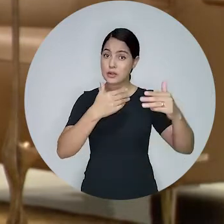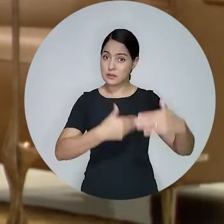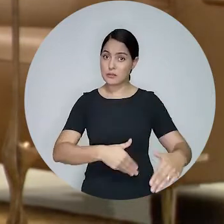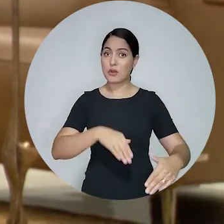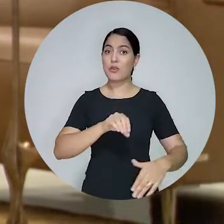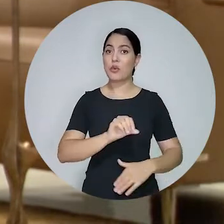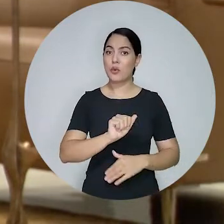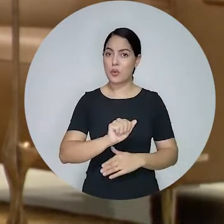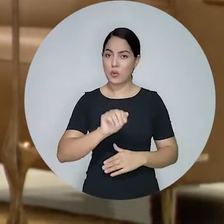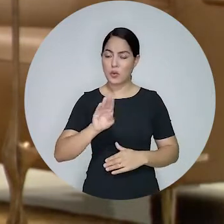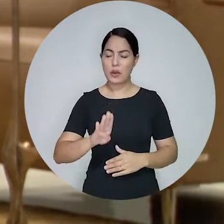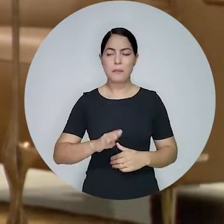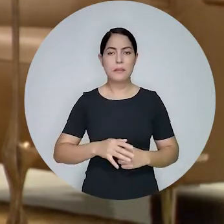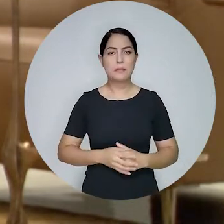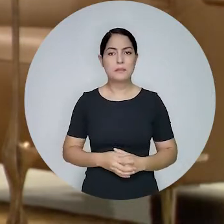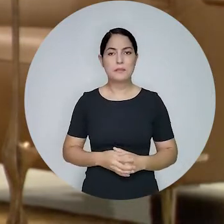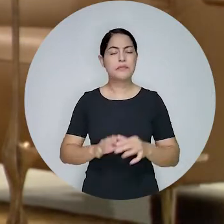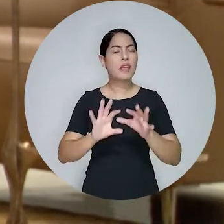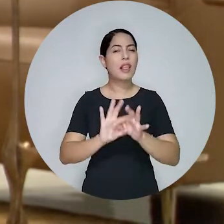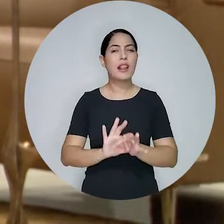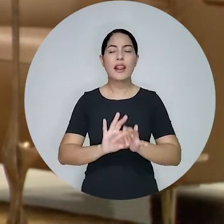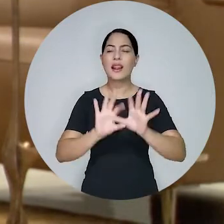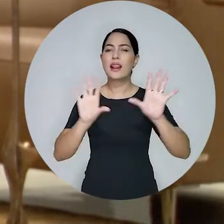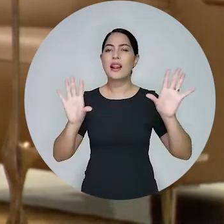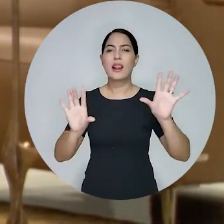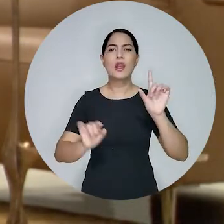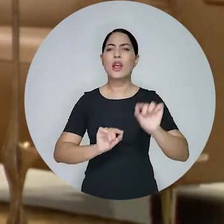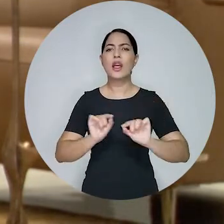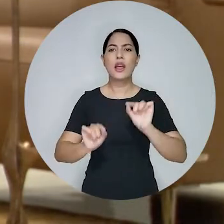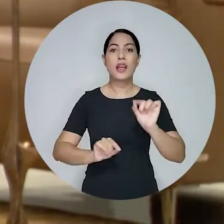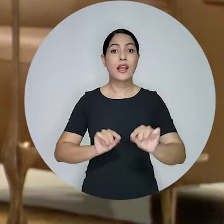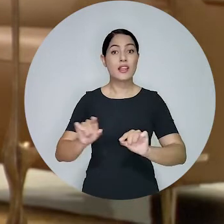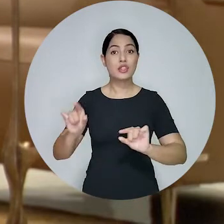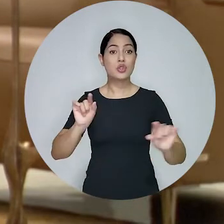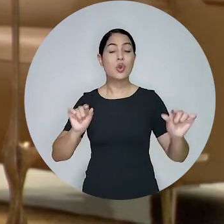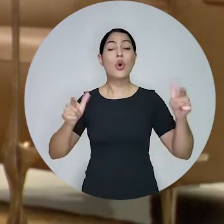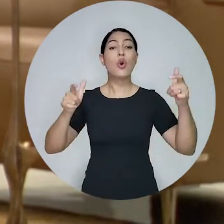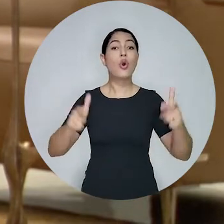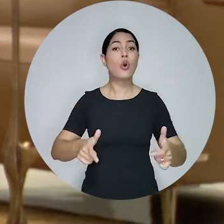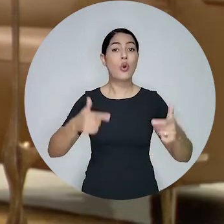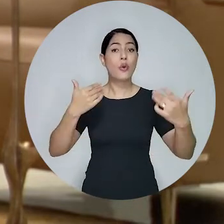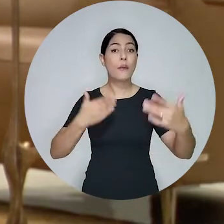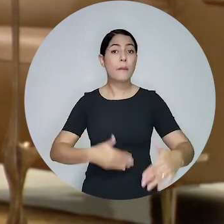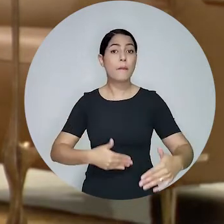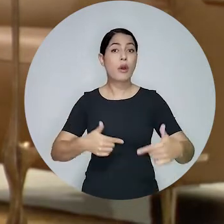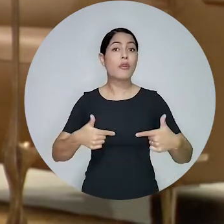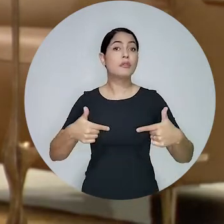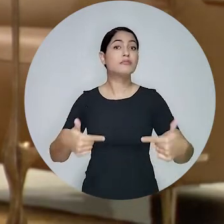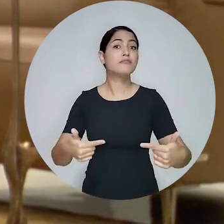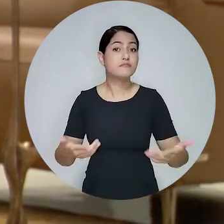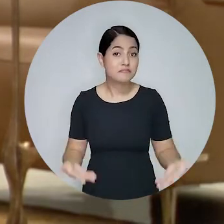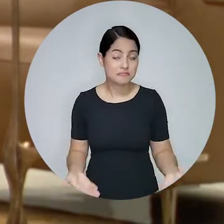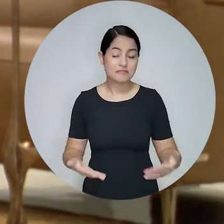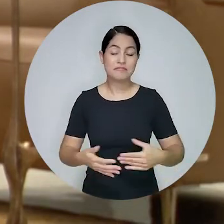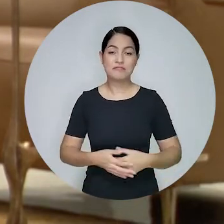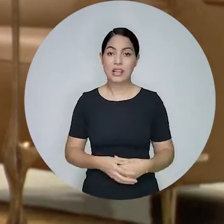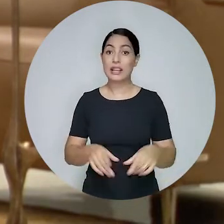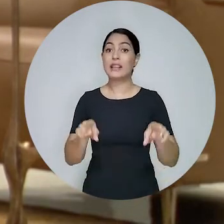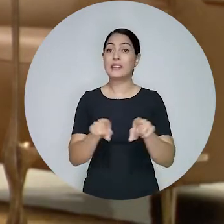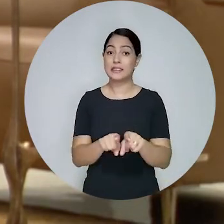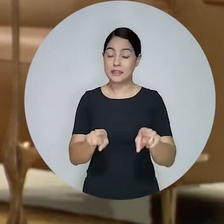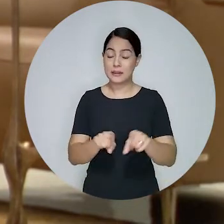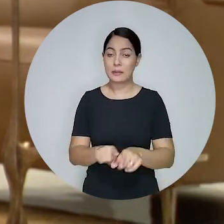na avaliação do exame de ordem que permitem a livre escolha dos candidatos quanto ao local de realização das